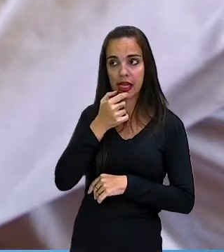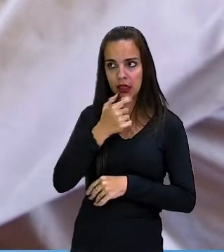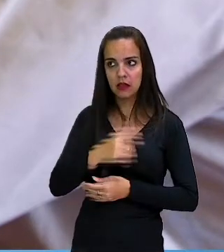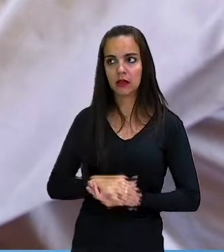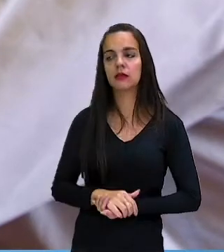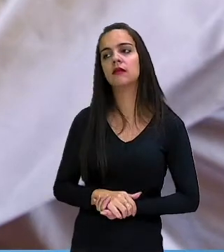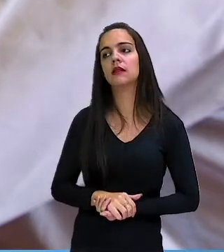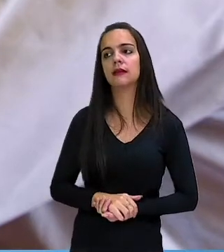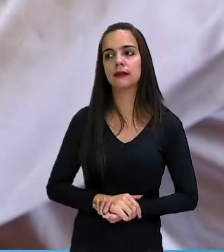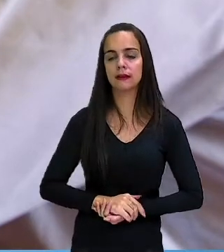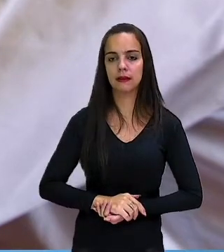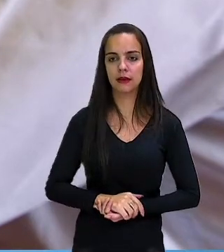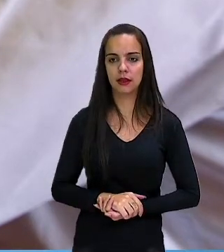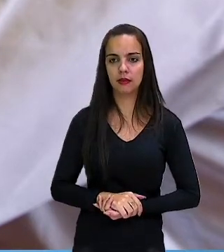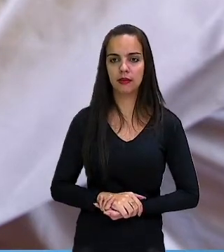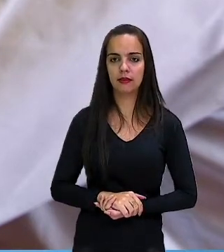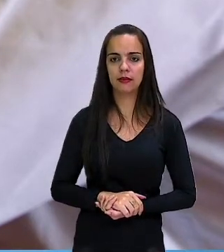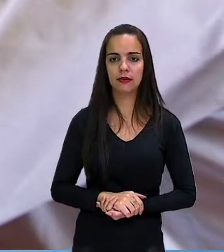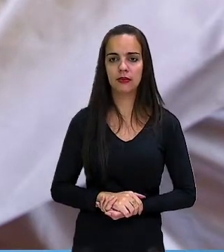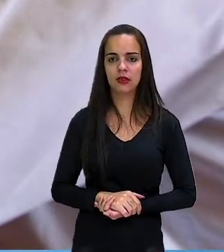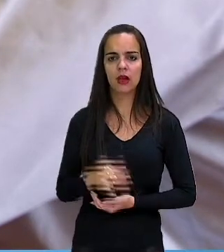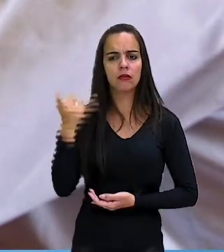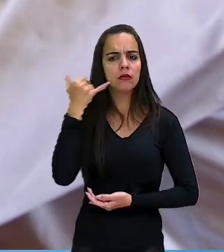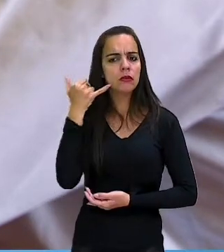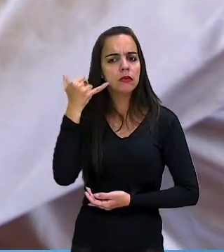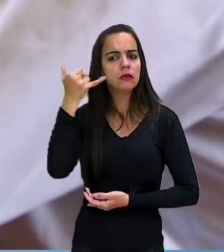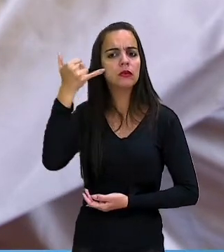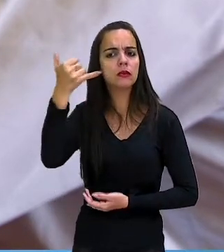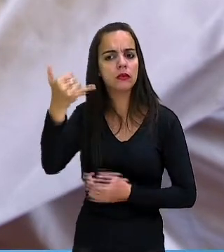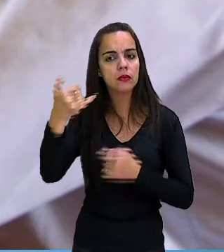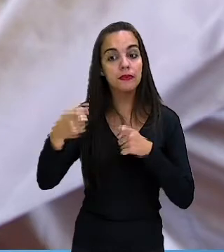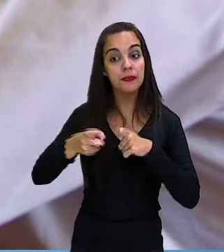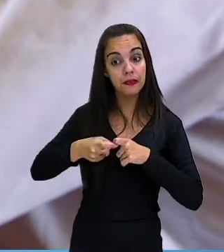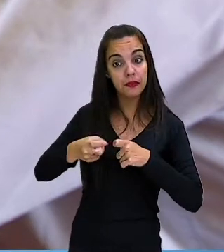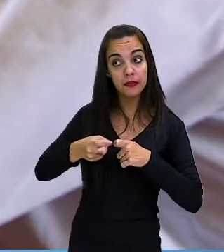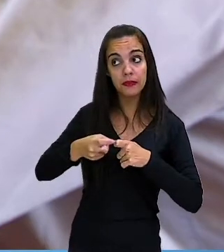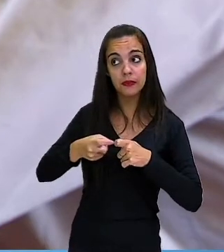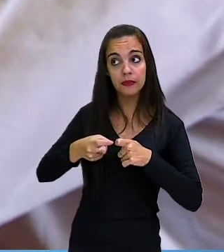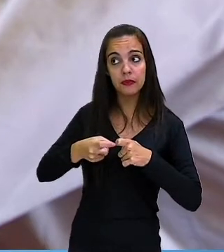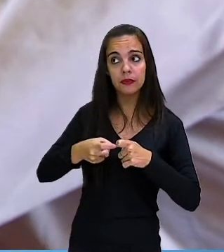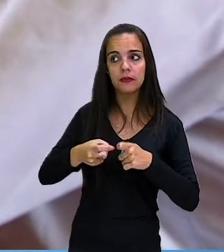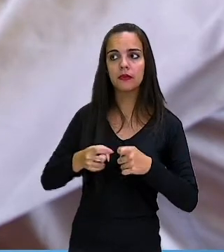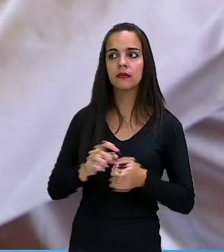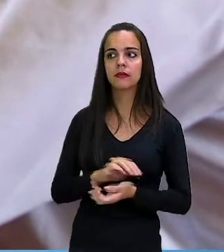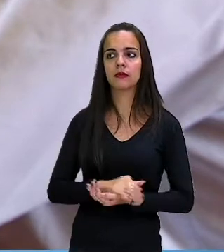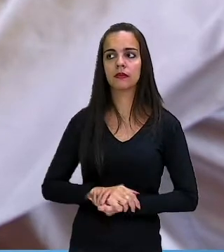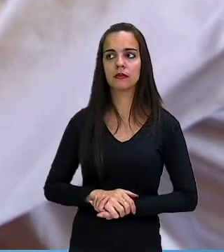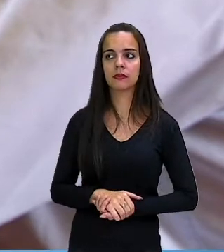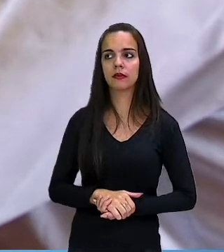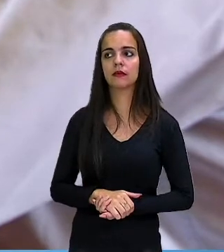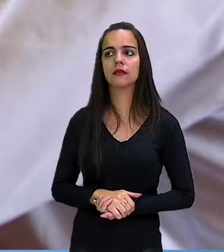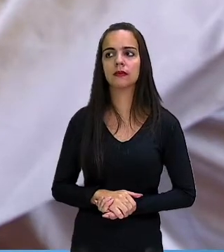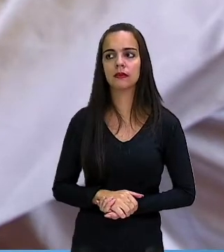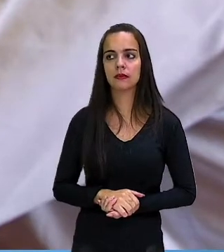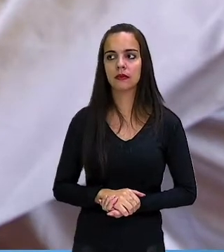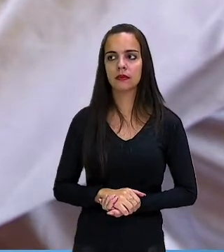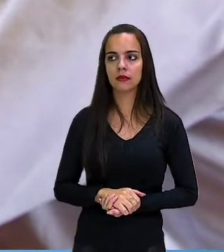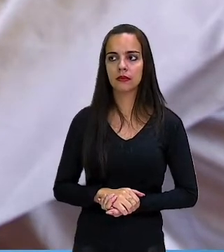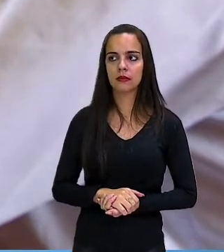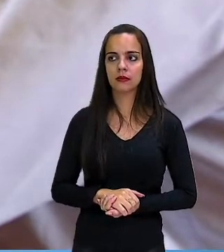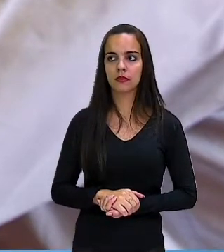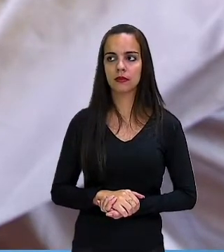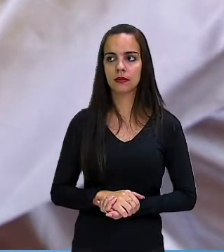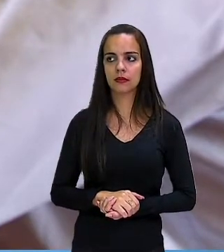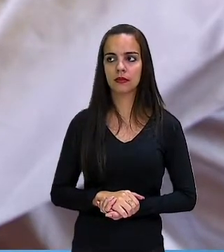Ligue para o médico. The doctor may examine and send you to see an